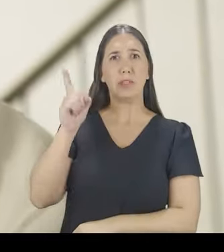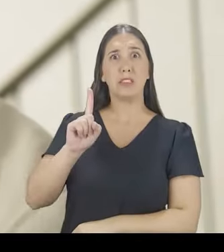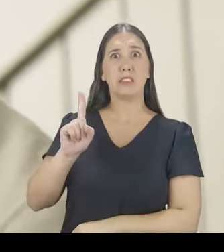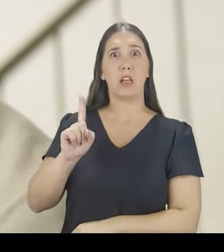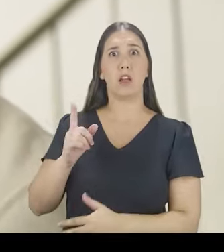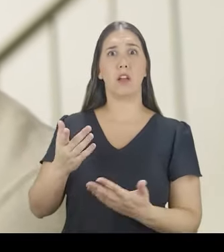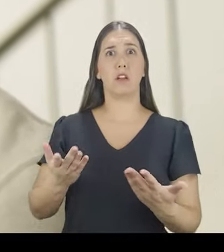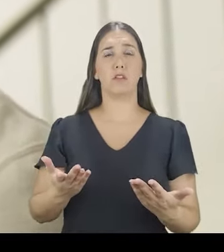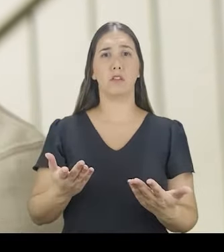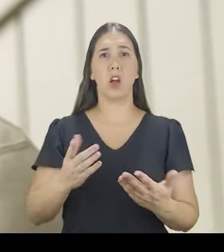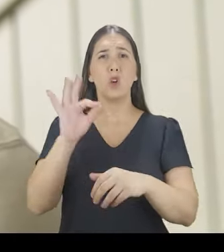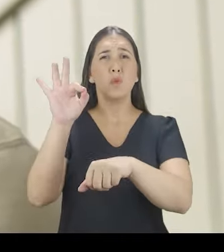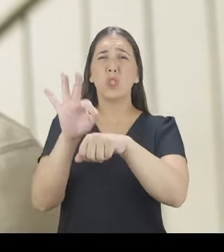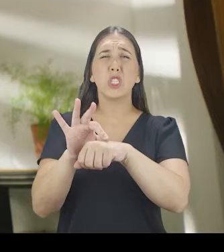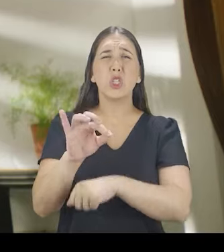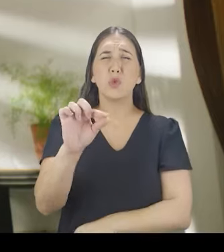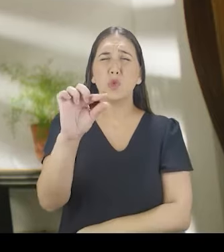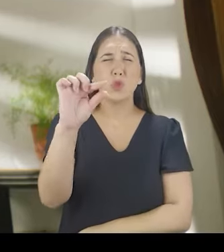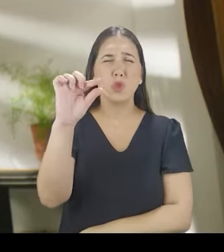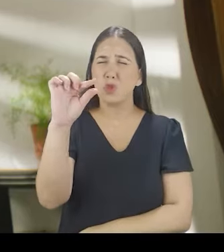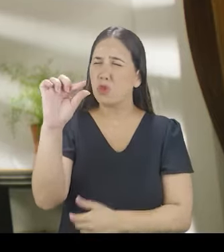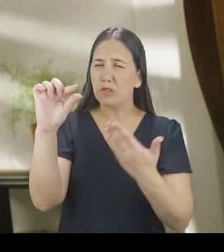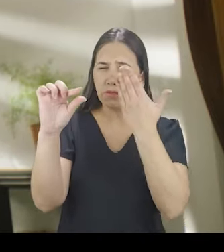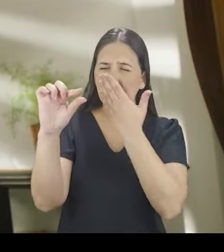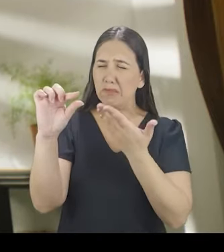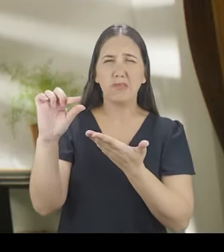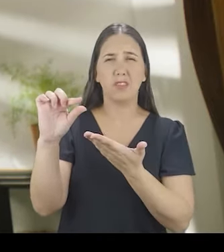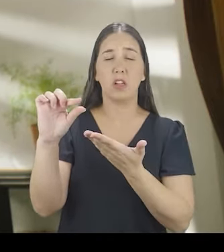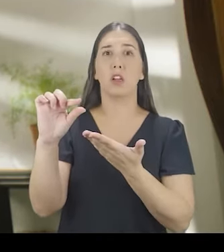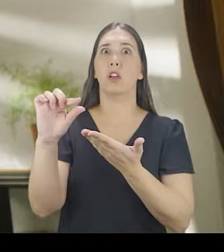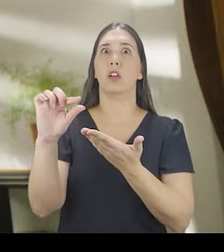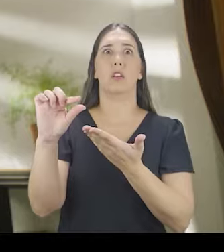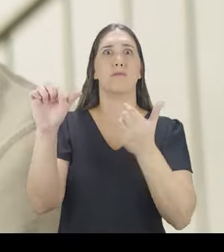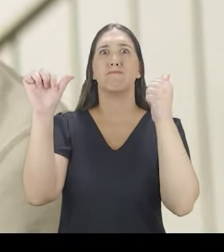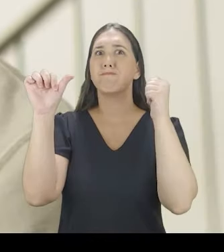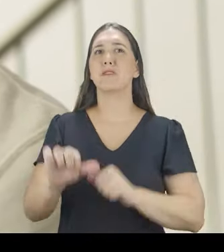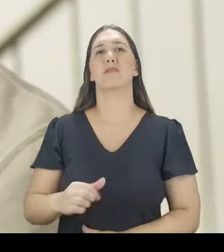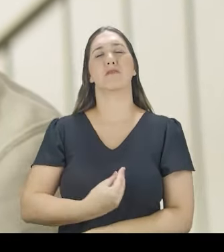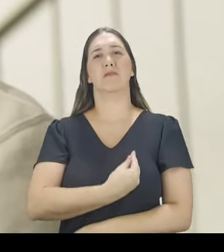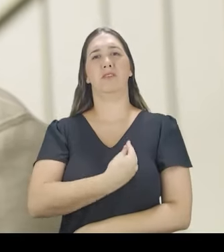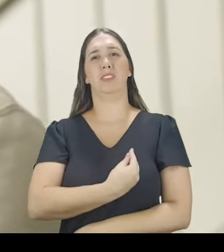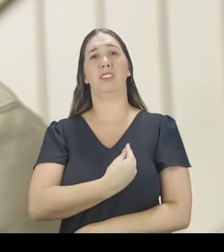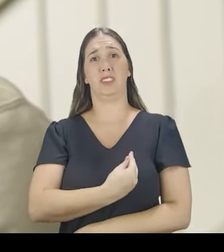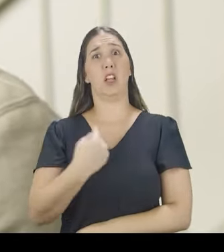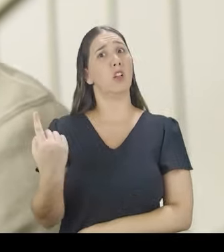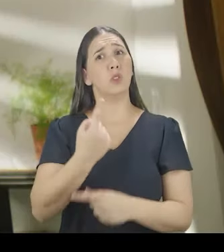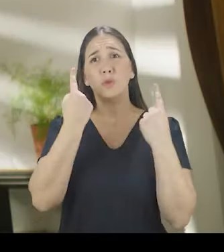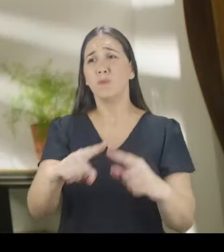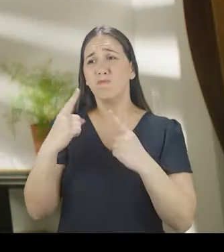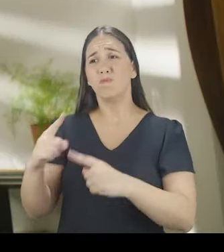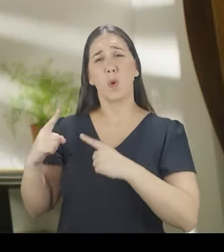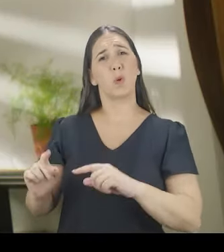mesmo nunca imaginei que um mosquito tão pequeno, que às vezes a gente nem consegue ver direito, pode fazer um estrago tão grande. Tem que tomar cuidado e fazer o combate contra o mosquito.